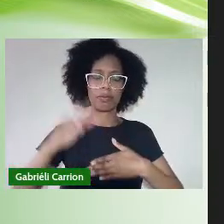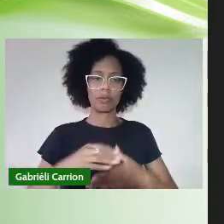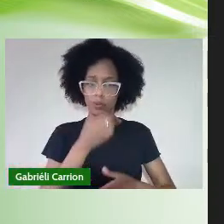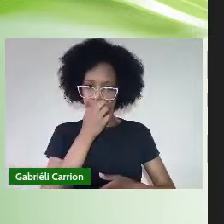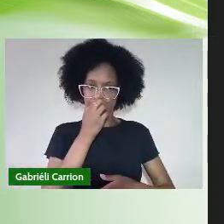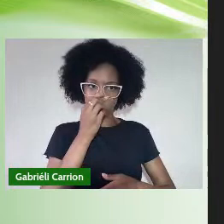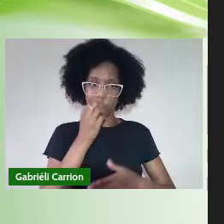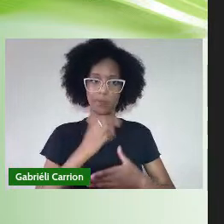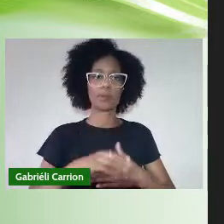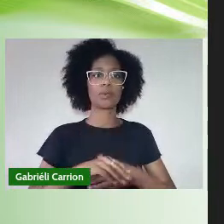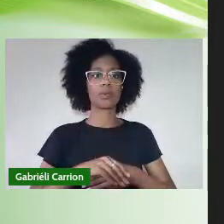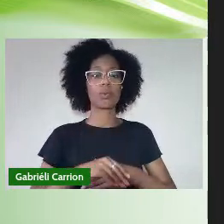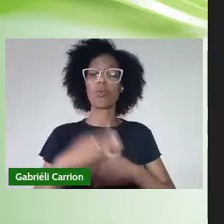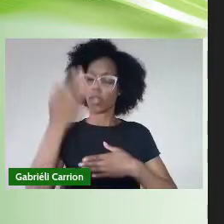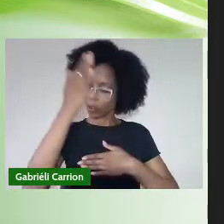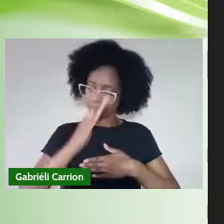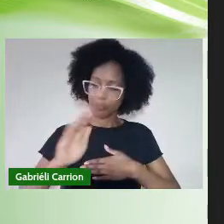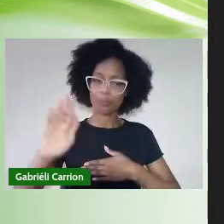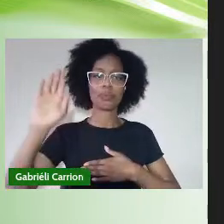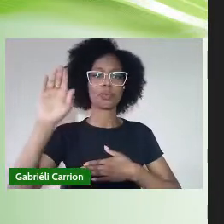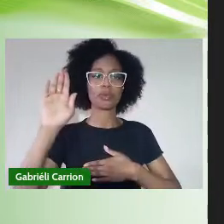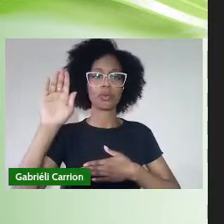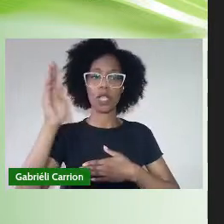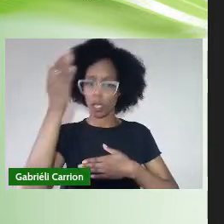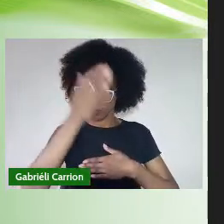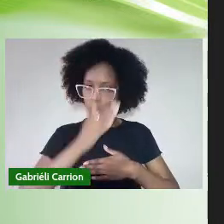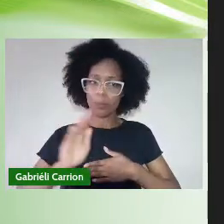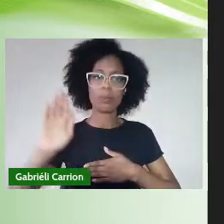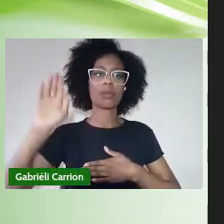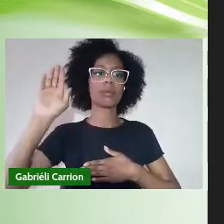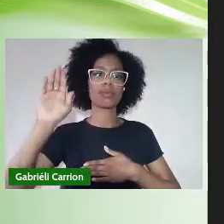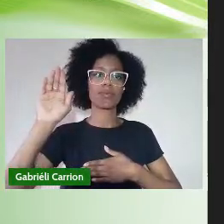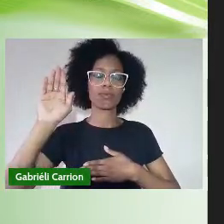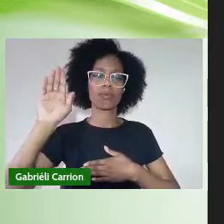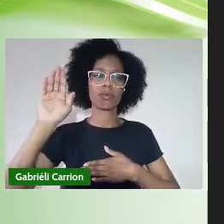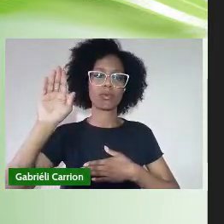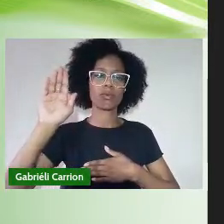Assim eu prometo Assim eu prometo